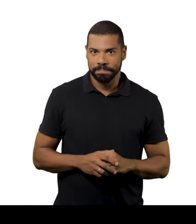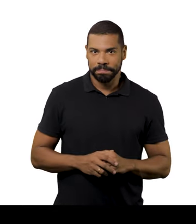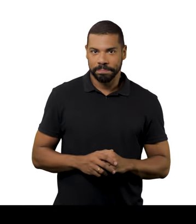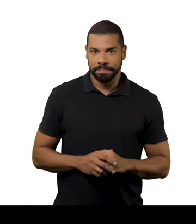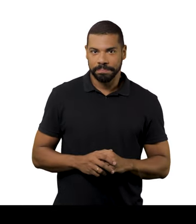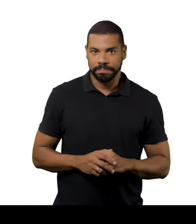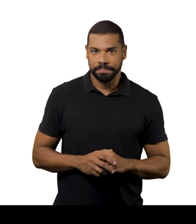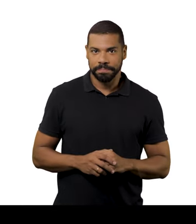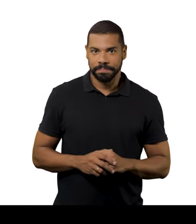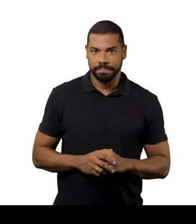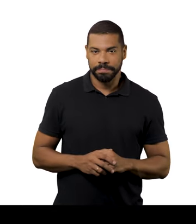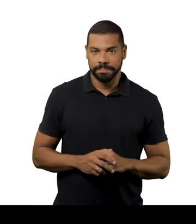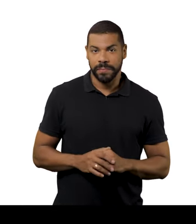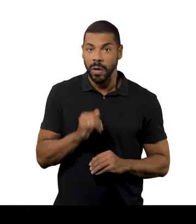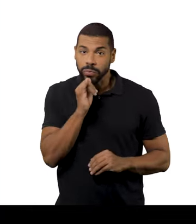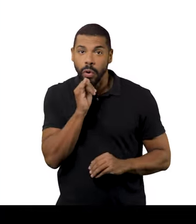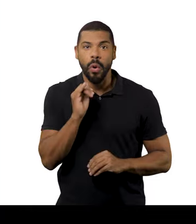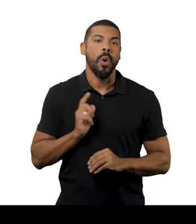obviamente,